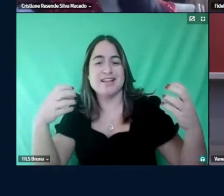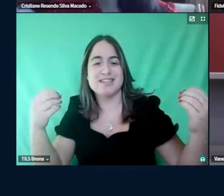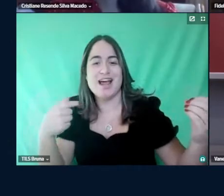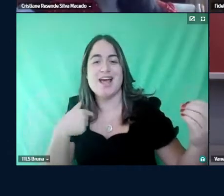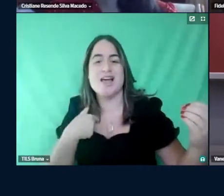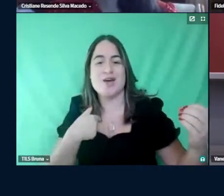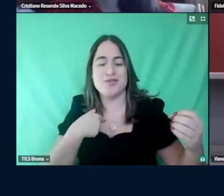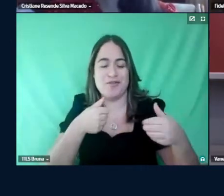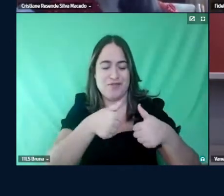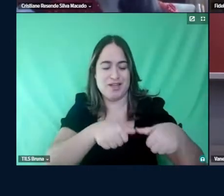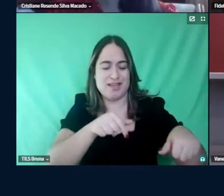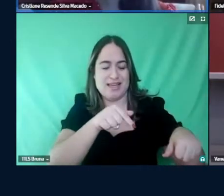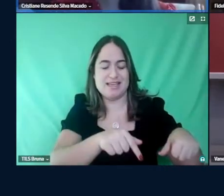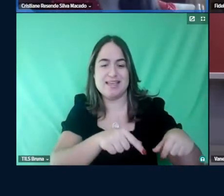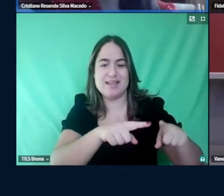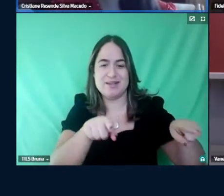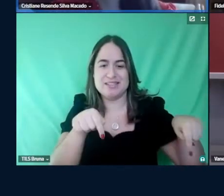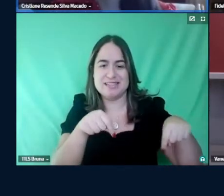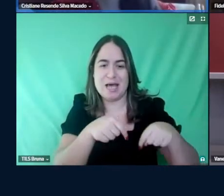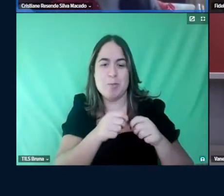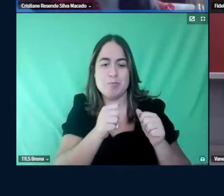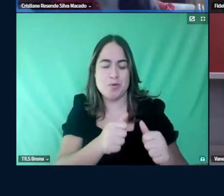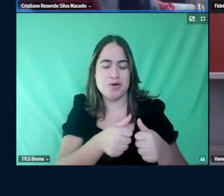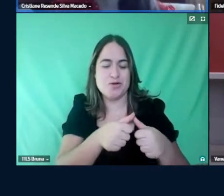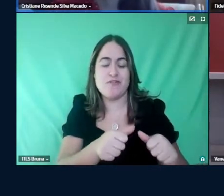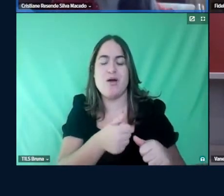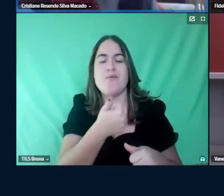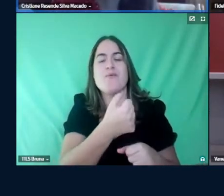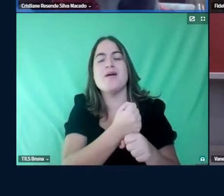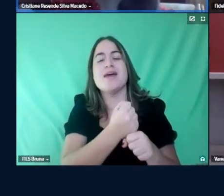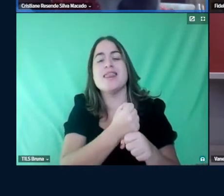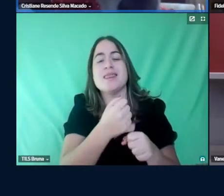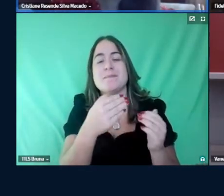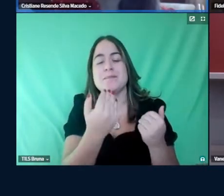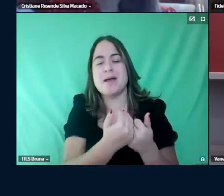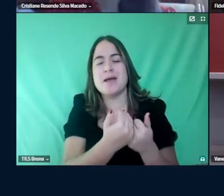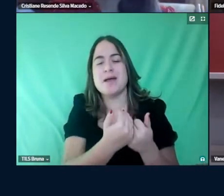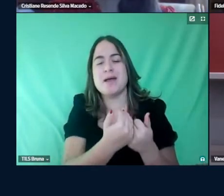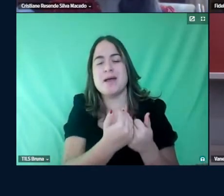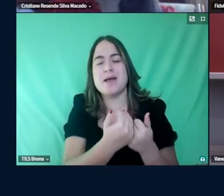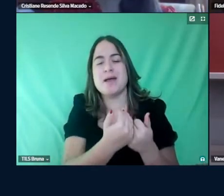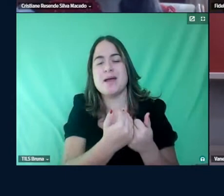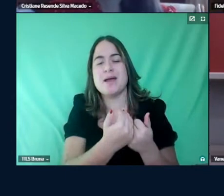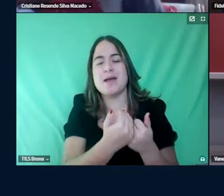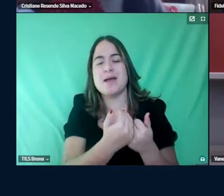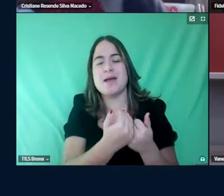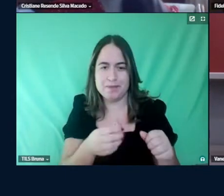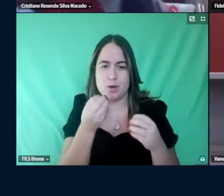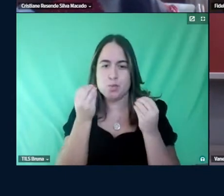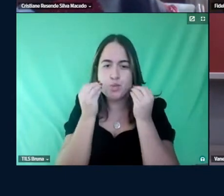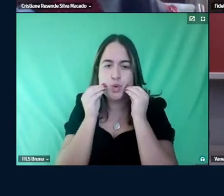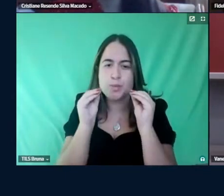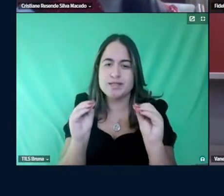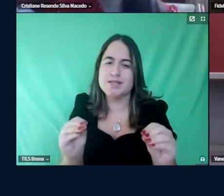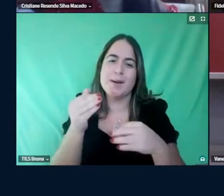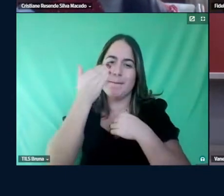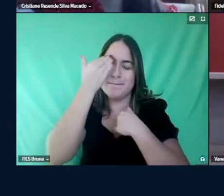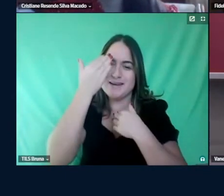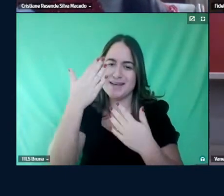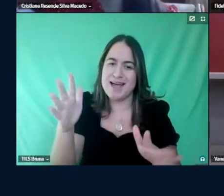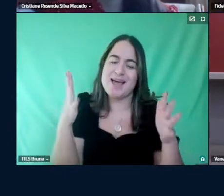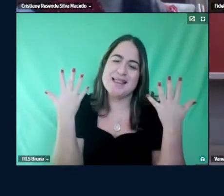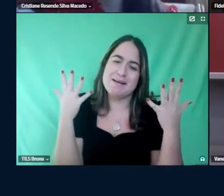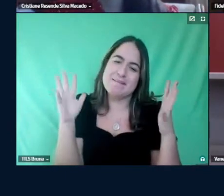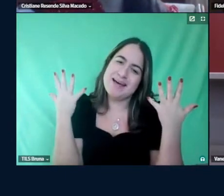e meio, gente, tem dias que eu não aguento mais, mas eu estou aqui firme e forte, tá bom? beijão, obrigada, parabéns para vocês,